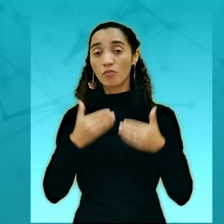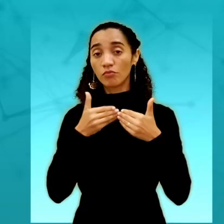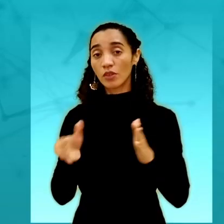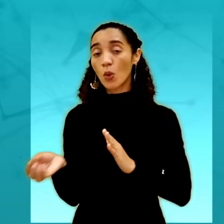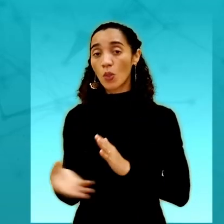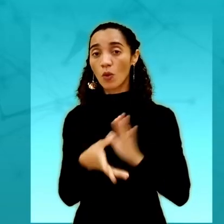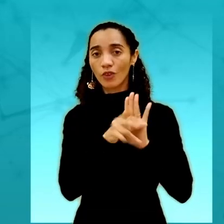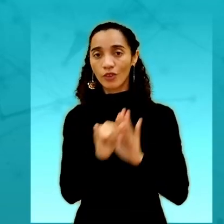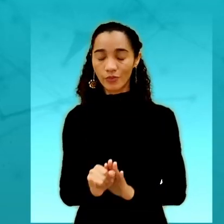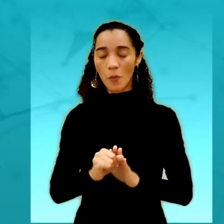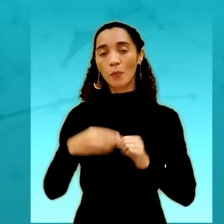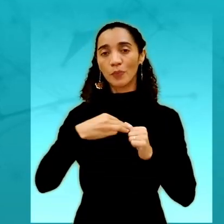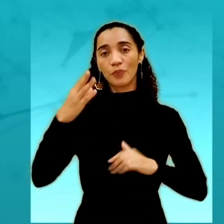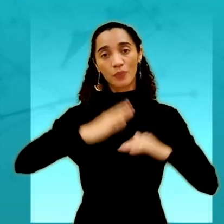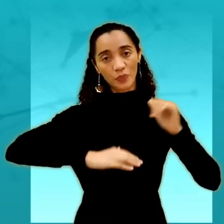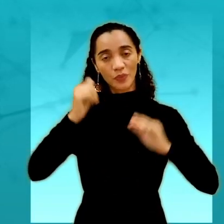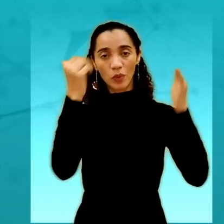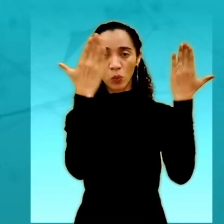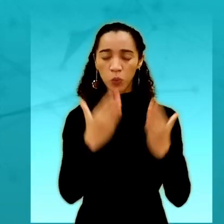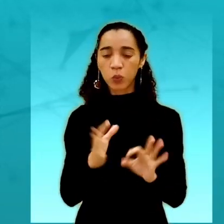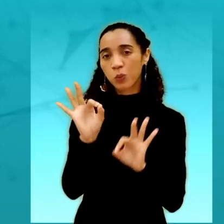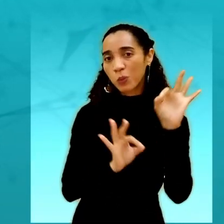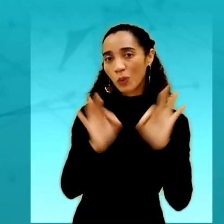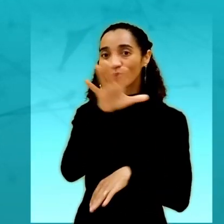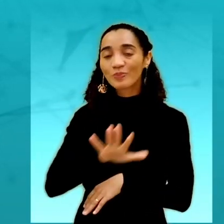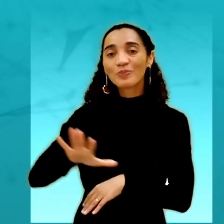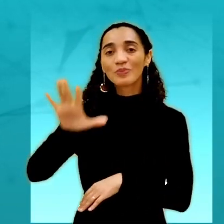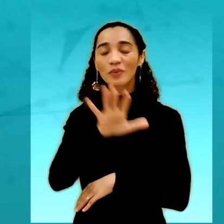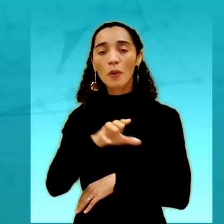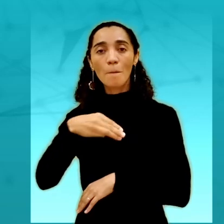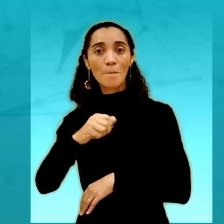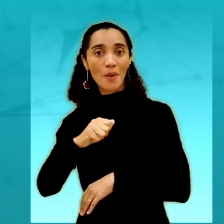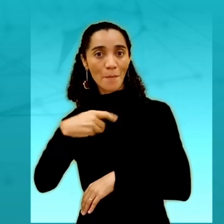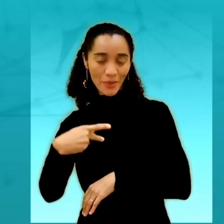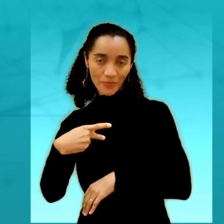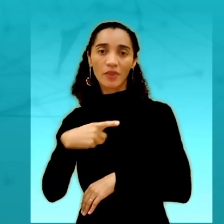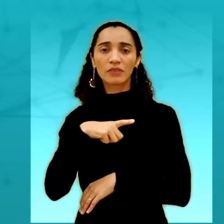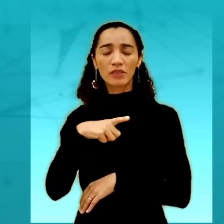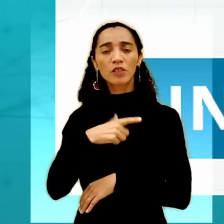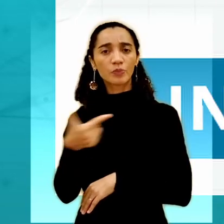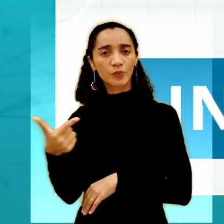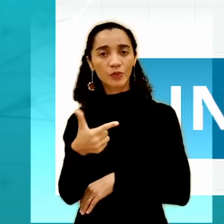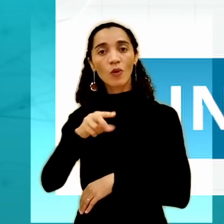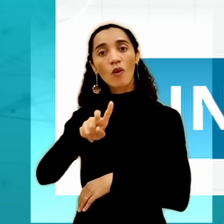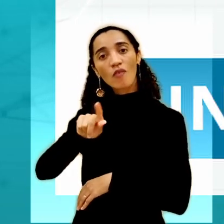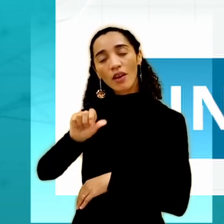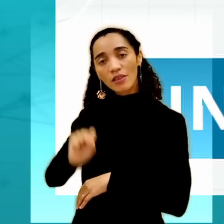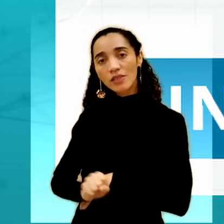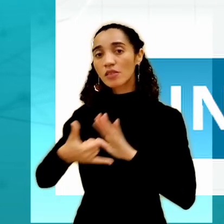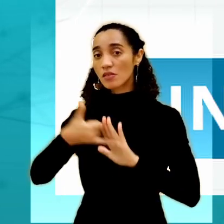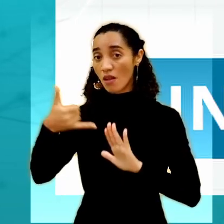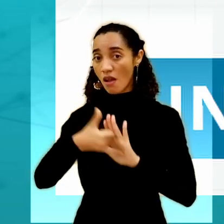Foi lançado o novo edital do Mestrado Profissional em Análise e Planejamento Espacial, o MAPE-PROF. São 22